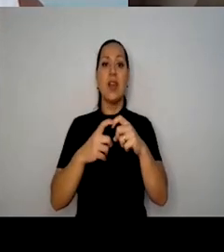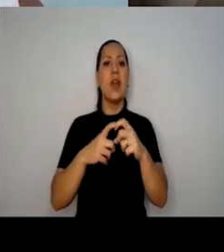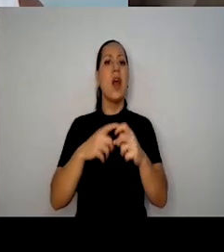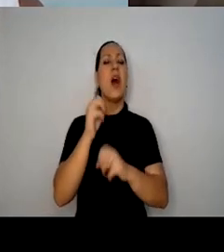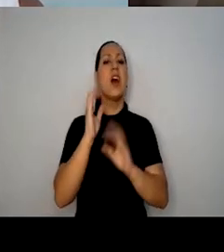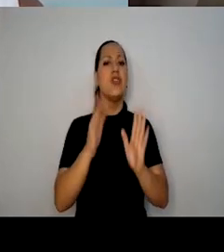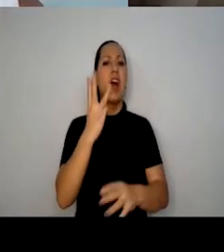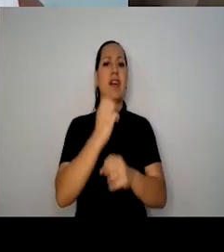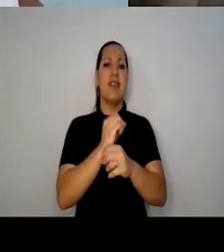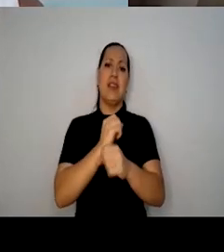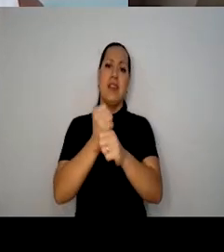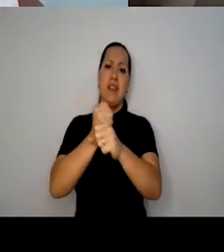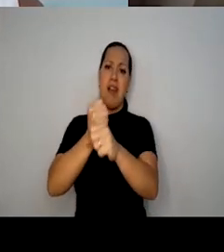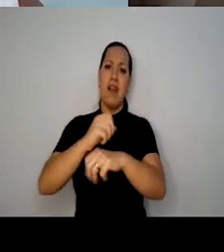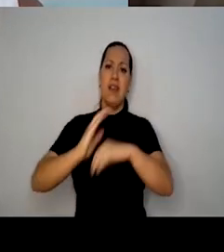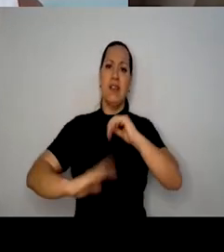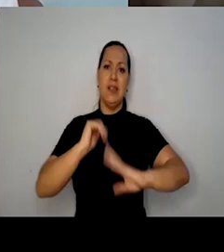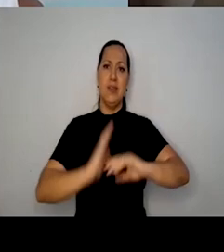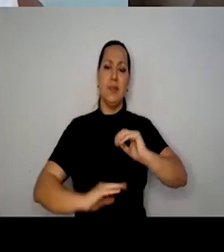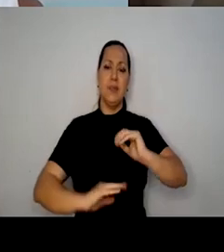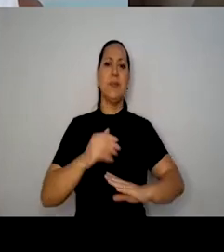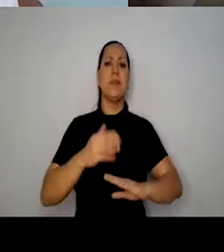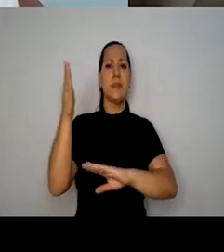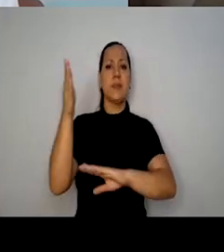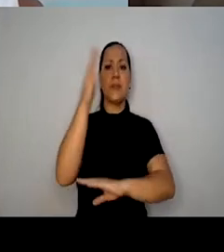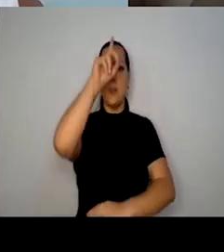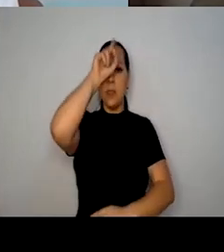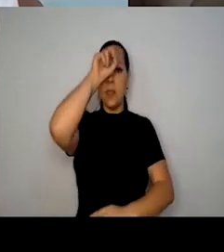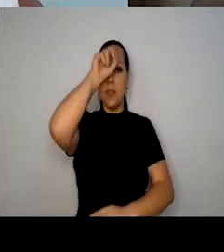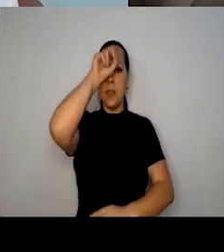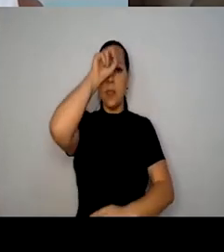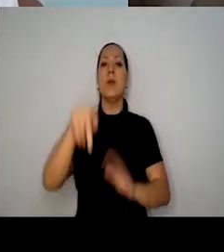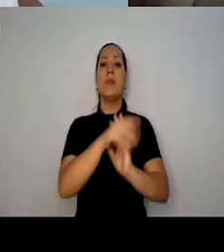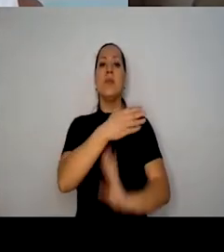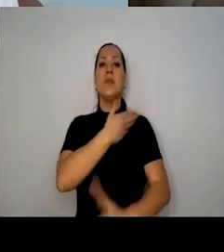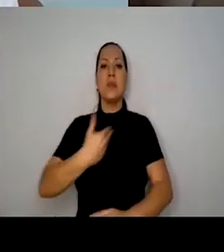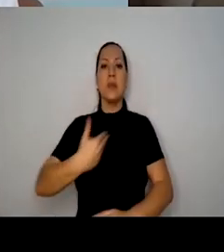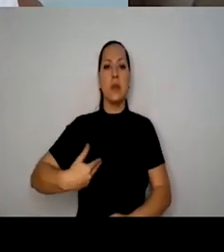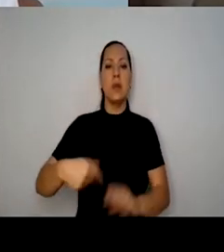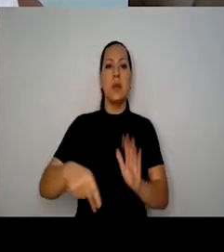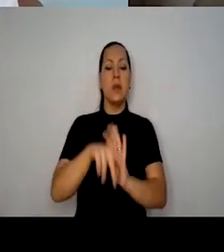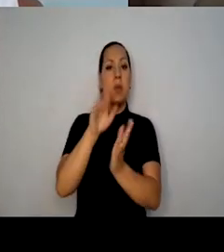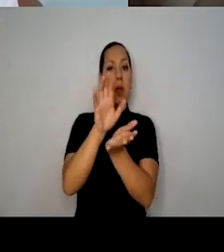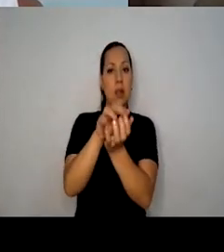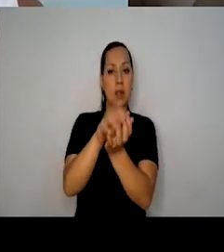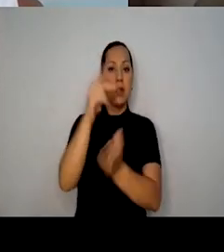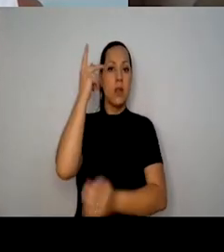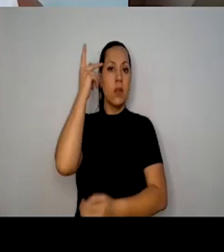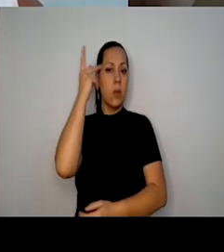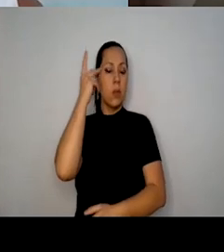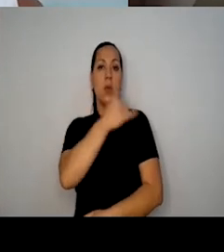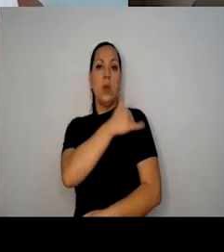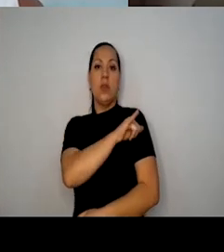30 anos de atuação em hospitais públicos de Recife, de São Paulo e do Rio de Janeiro